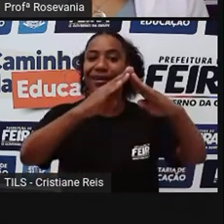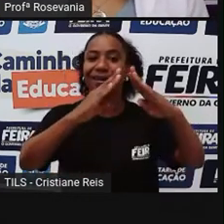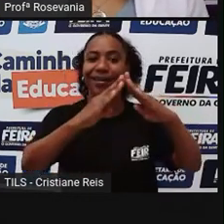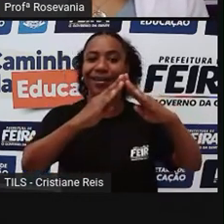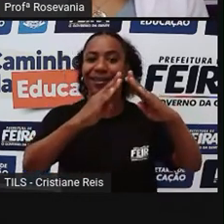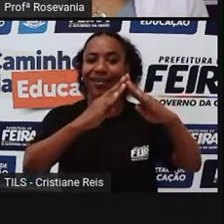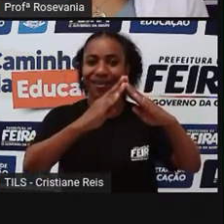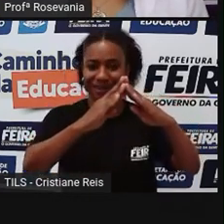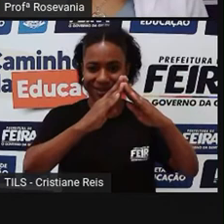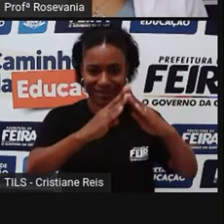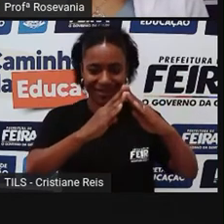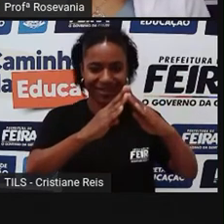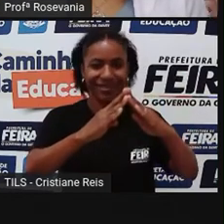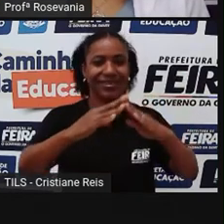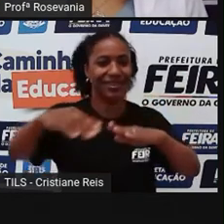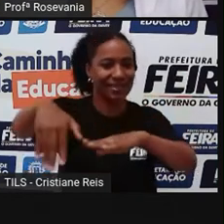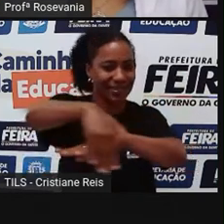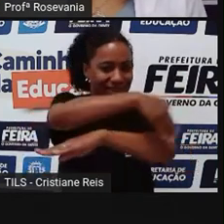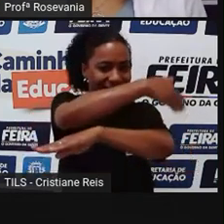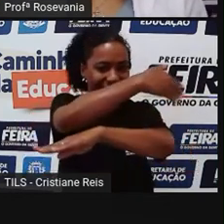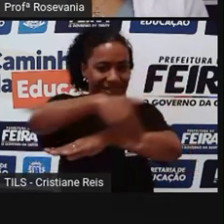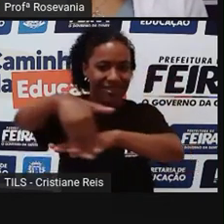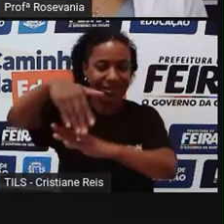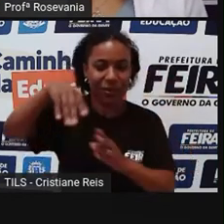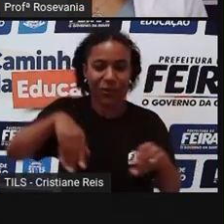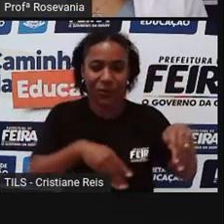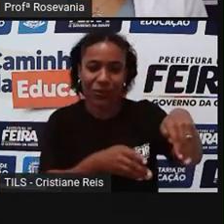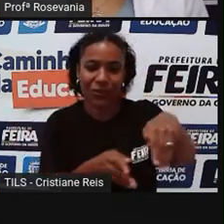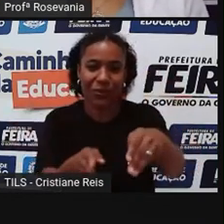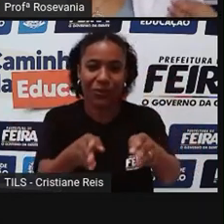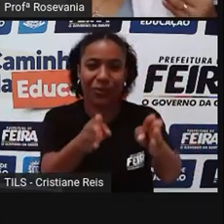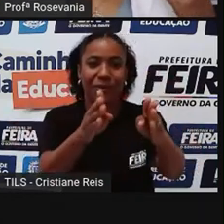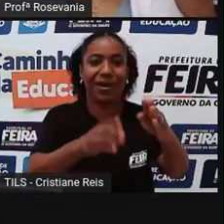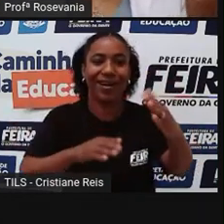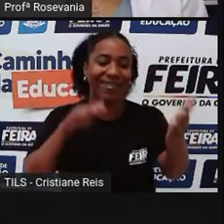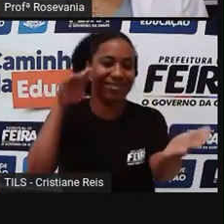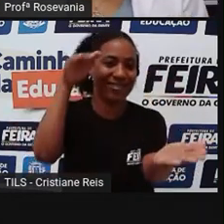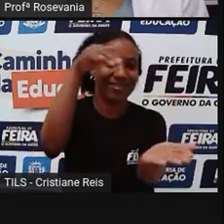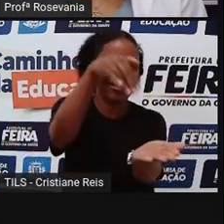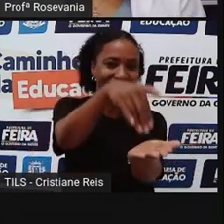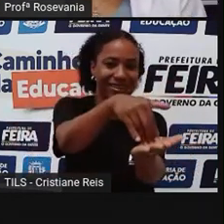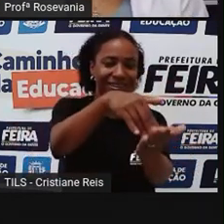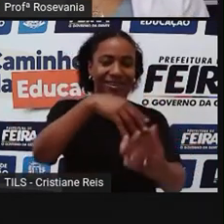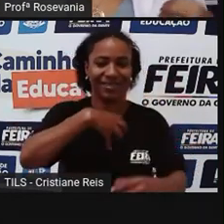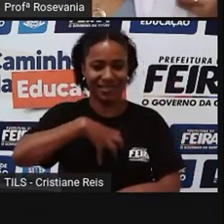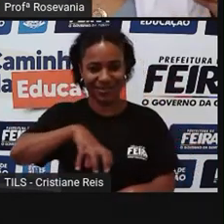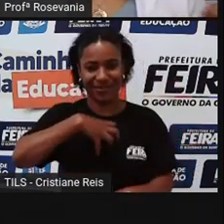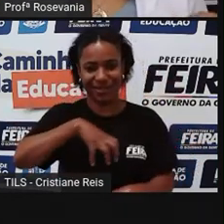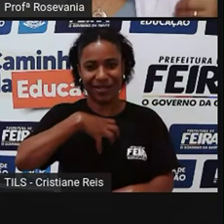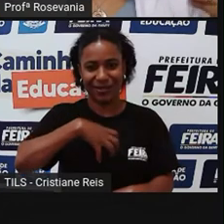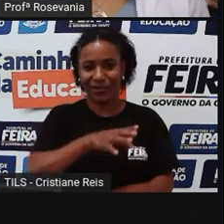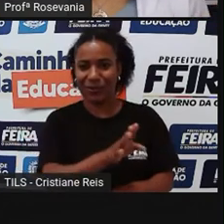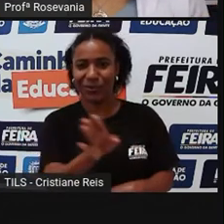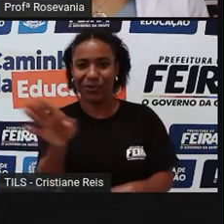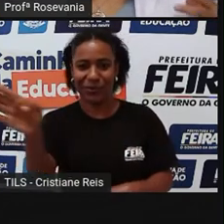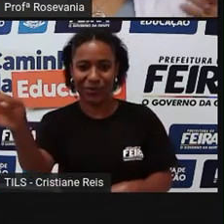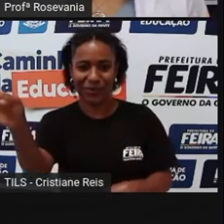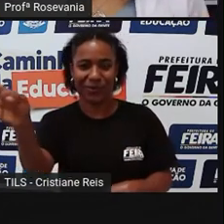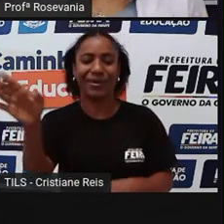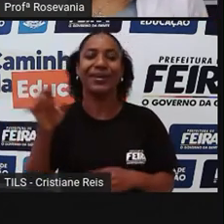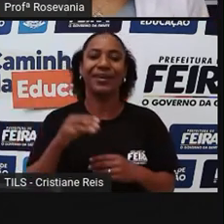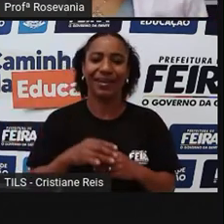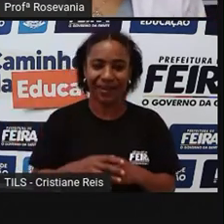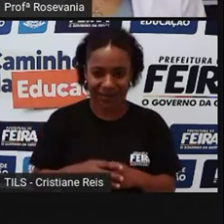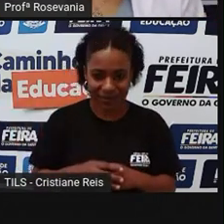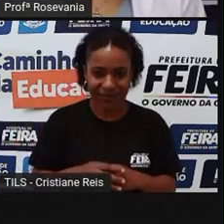essa estradinha levava até Salvador e aqui era um ponto que tinha muita água e acabou servindo de